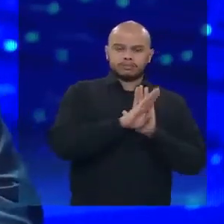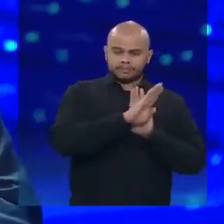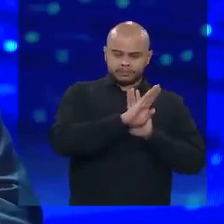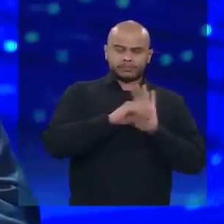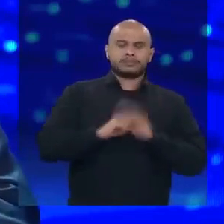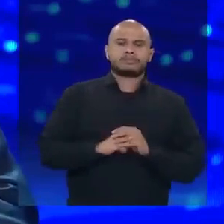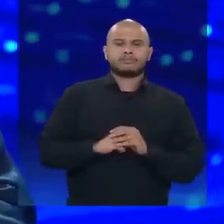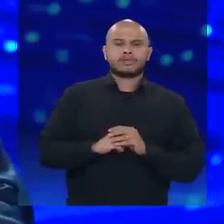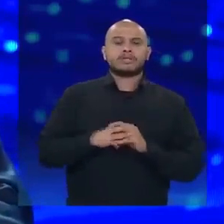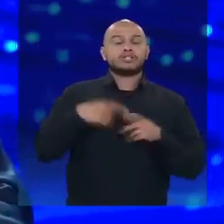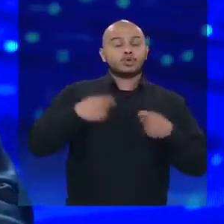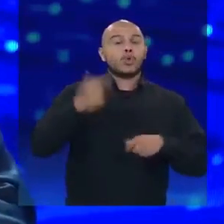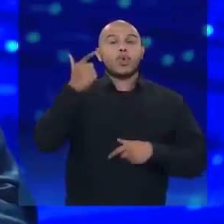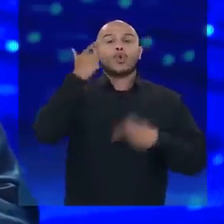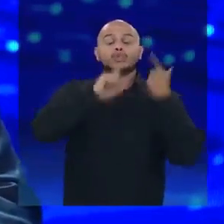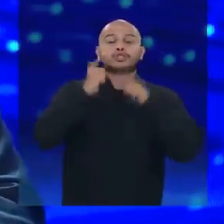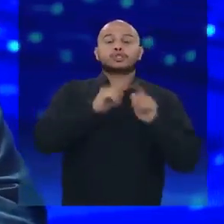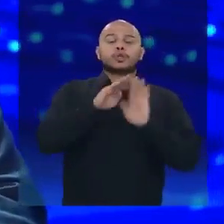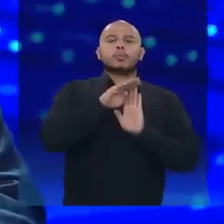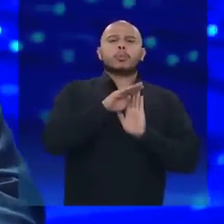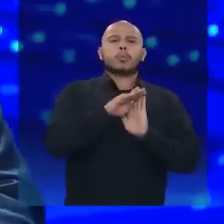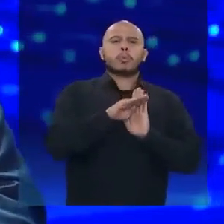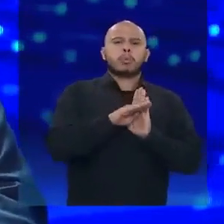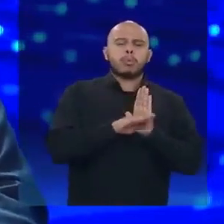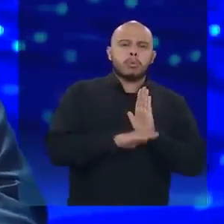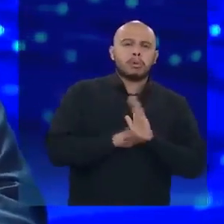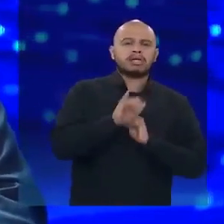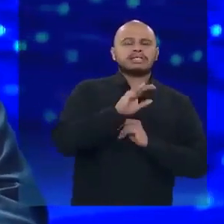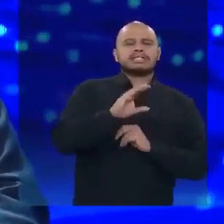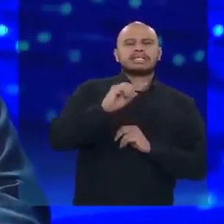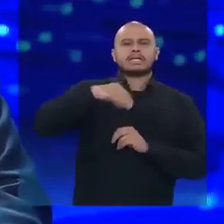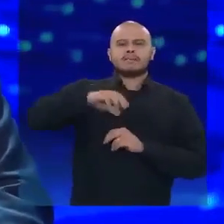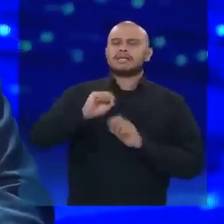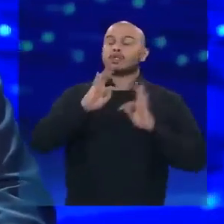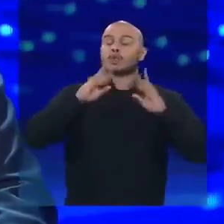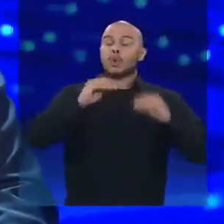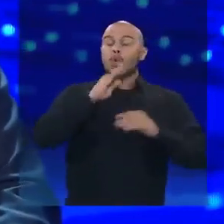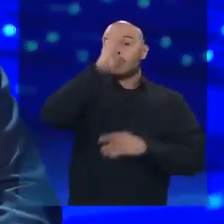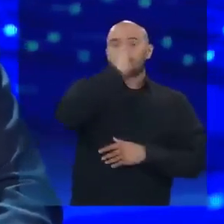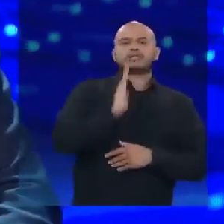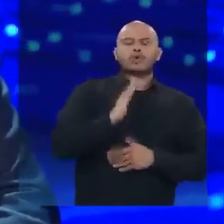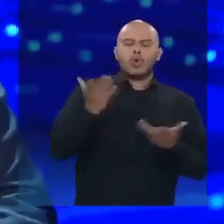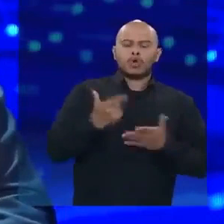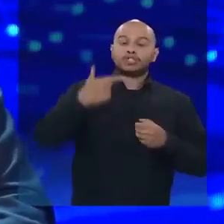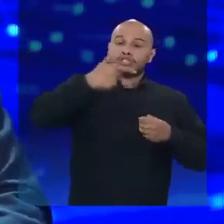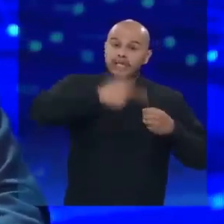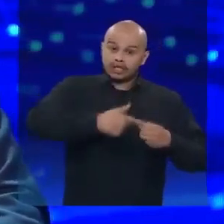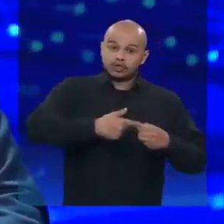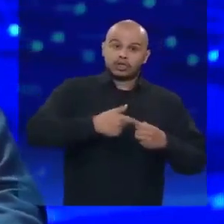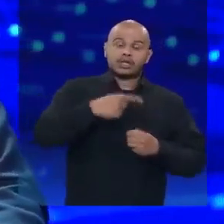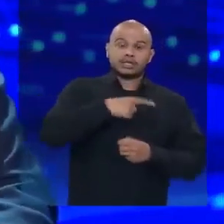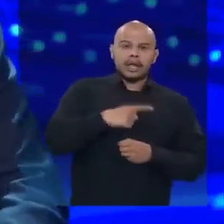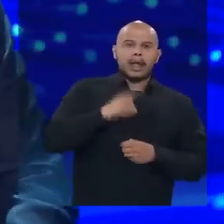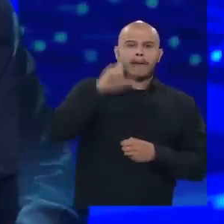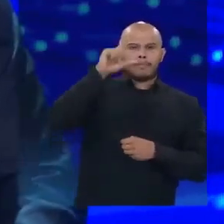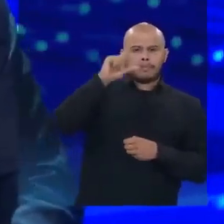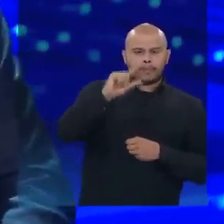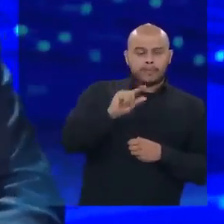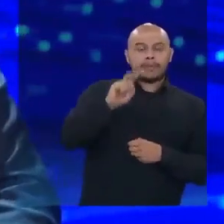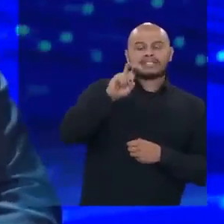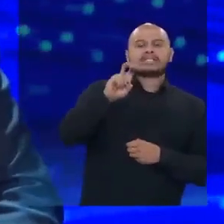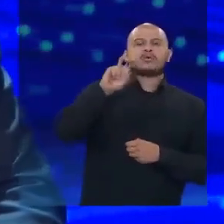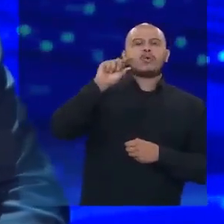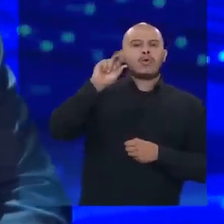diminuir o teto do ICMS em todo o Brasil. De forma que a gasolina, hoje, tem estados que já está abaixo de R$,00.